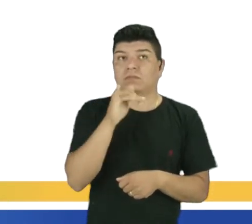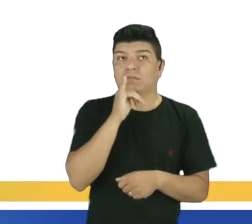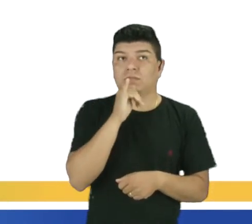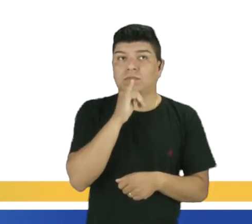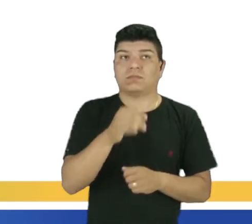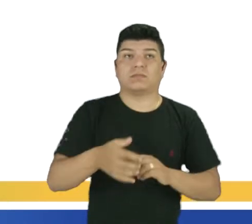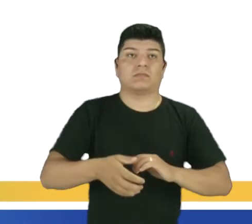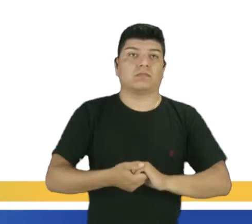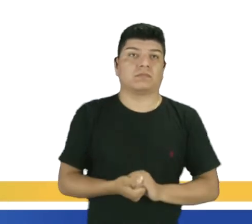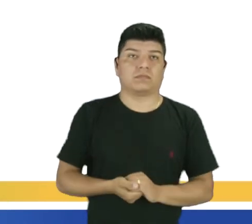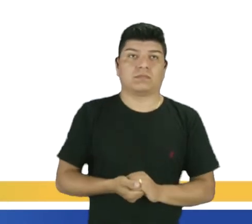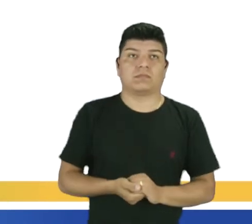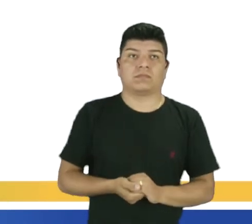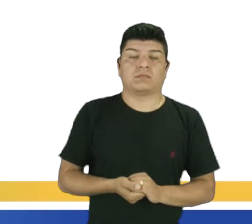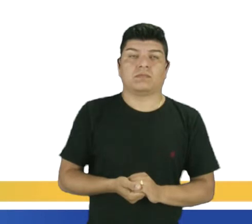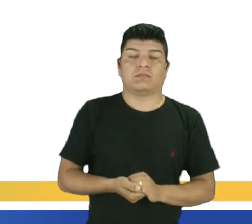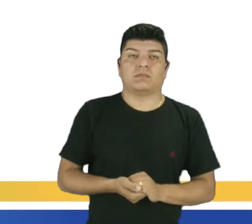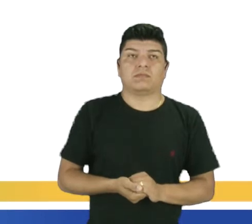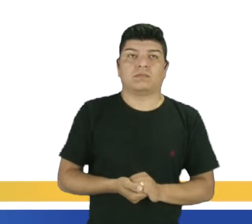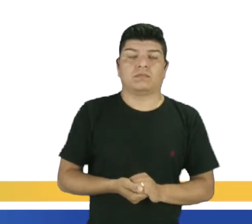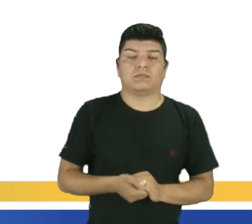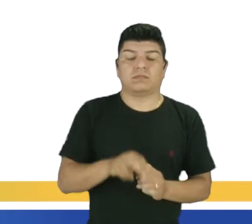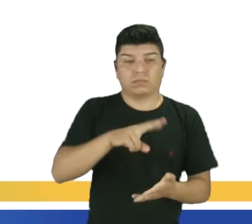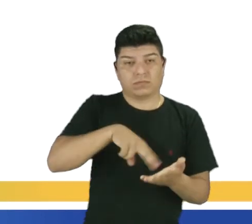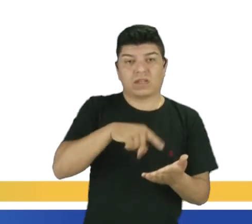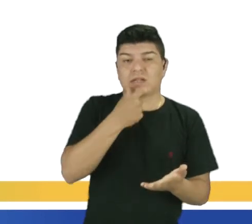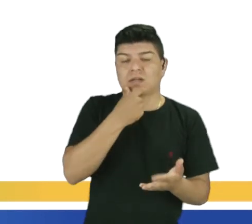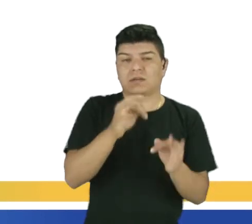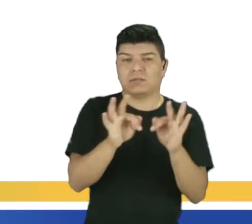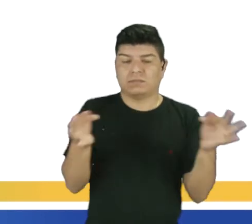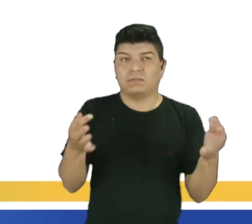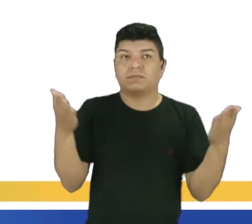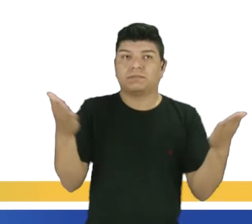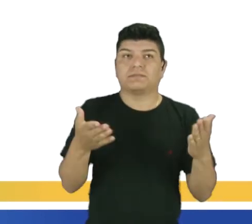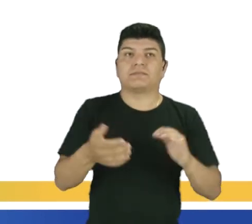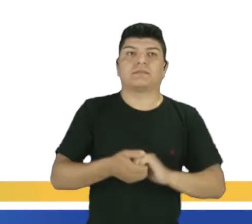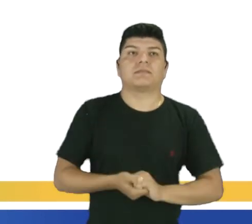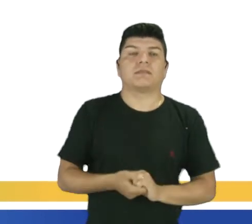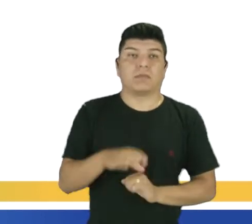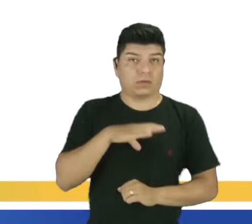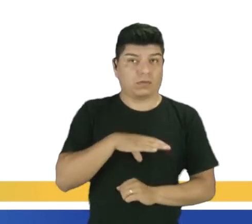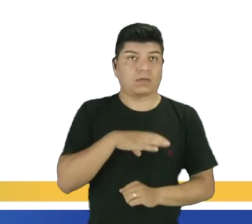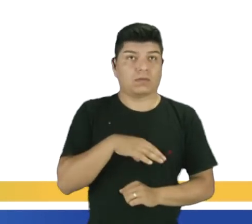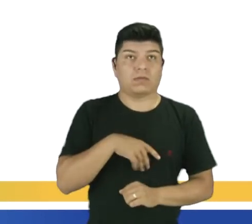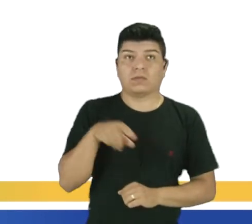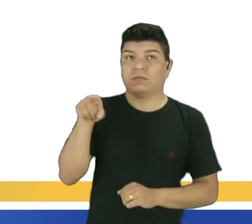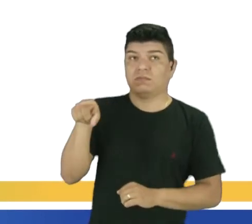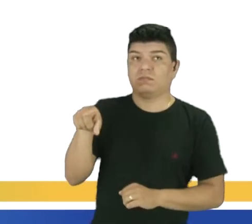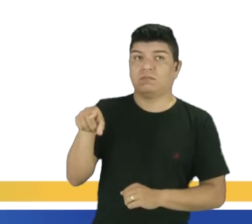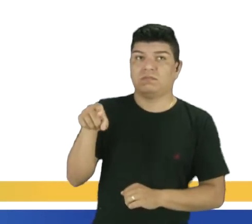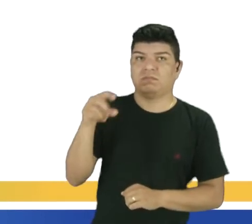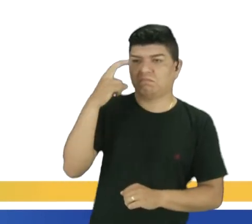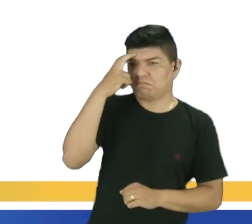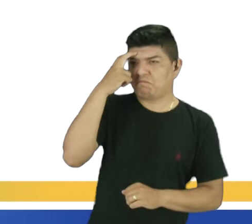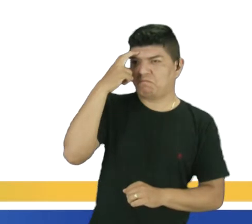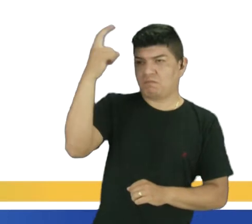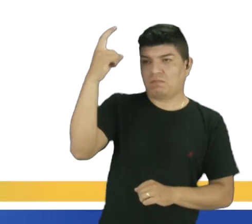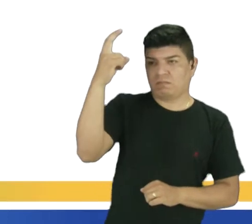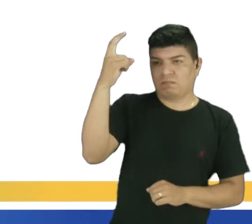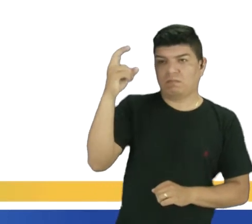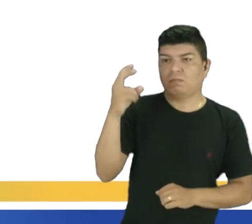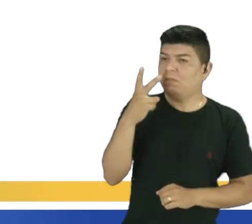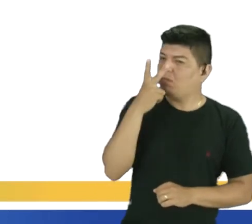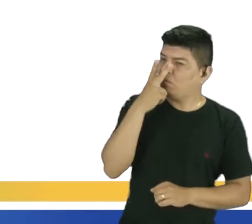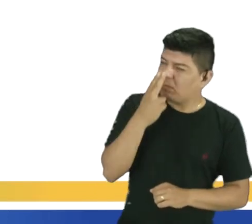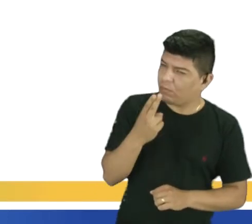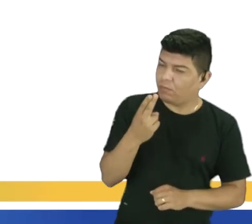They are not so smart as it seems. Eles não são tão inteligentes quanto